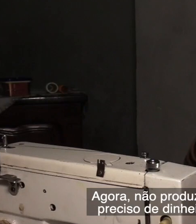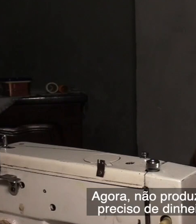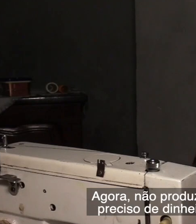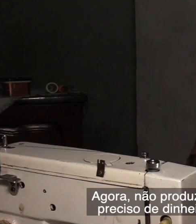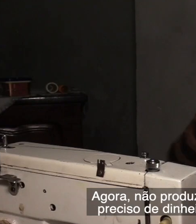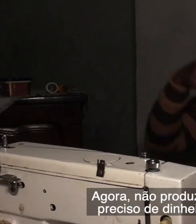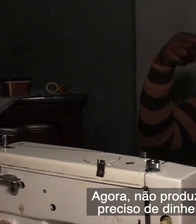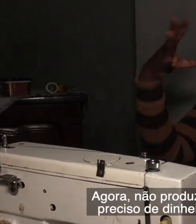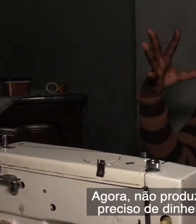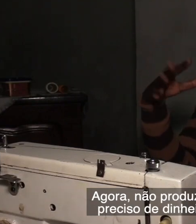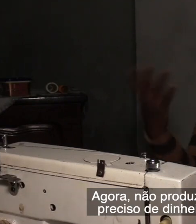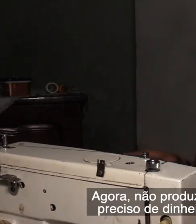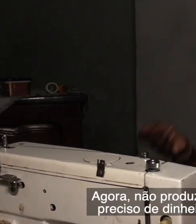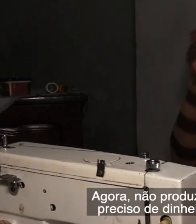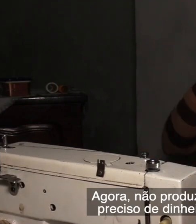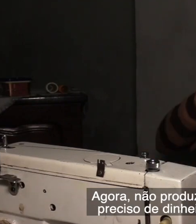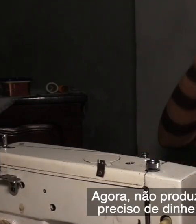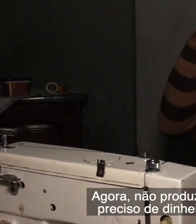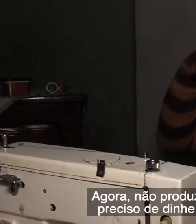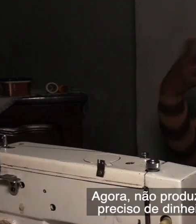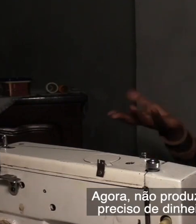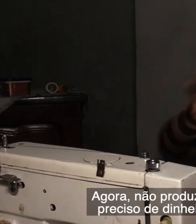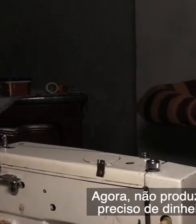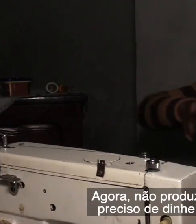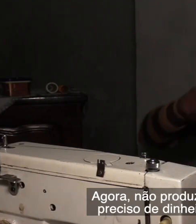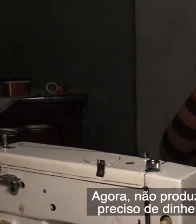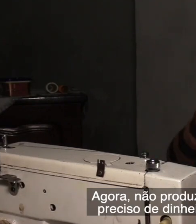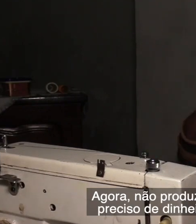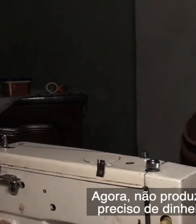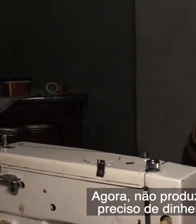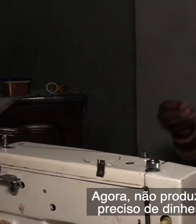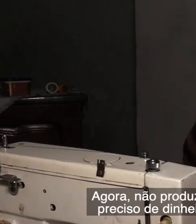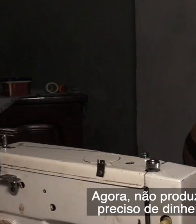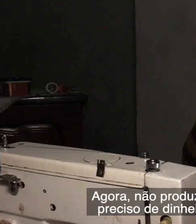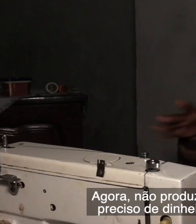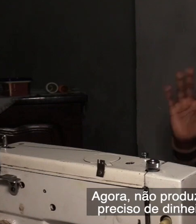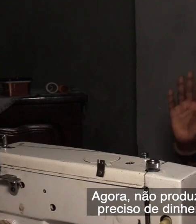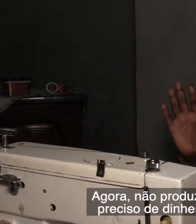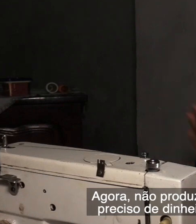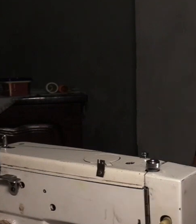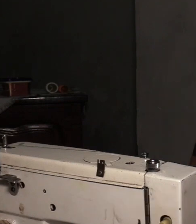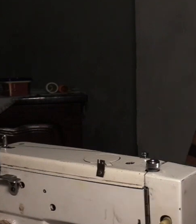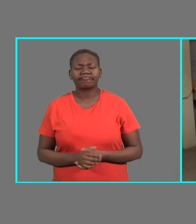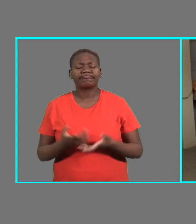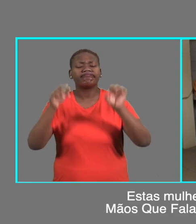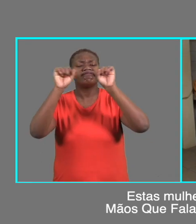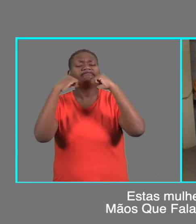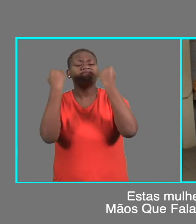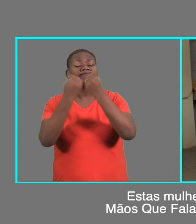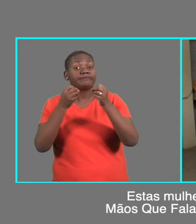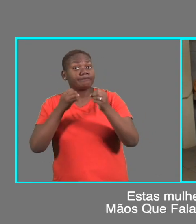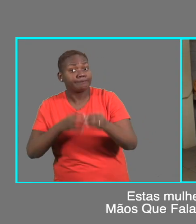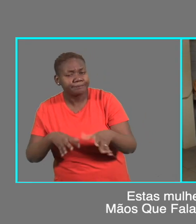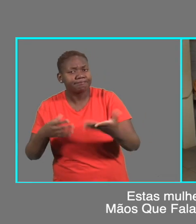Agora não produzo muitos vestidos e bolsas porque preciso de dinheiro para alimentar a minha família. Estas